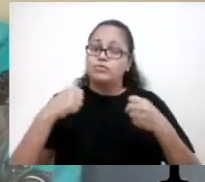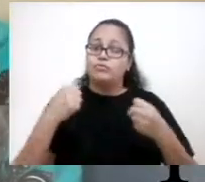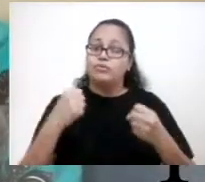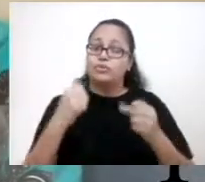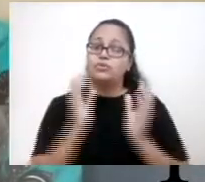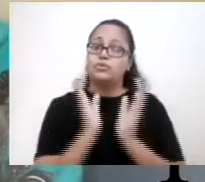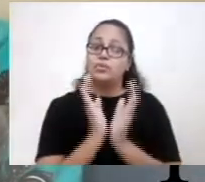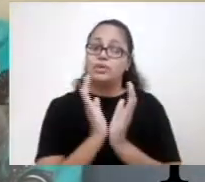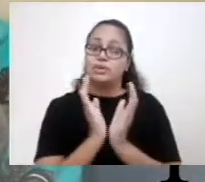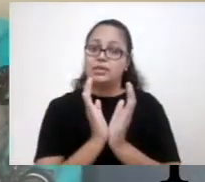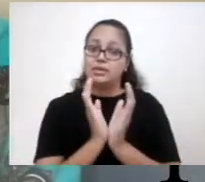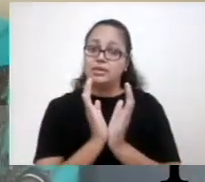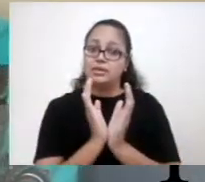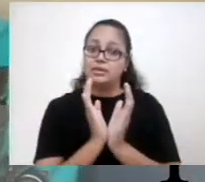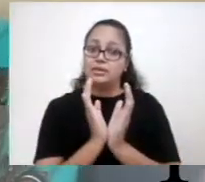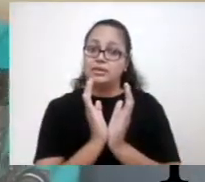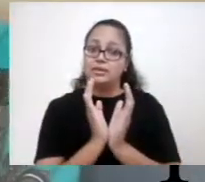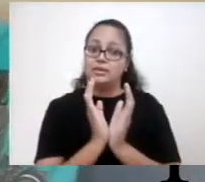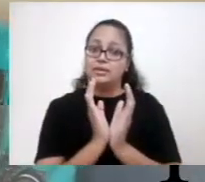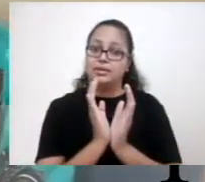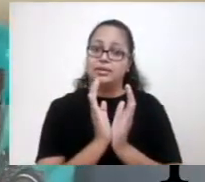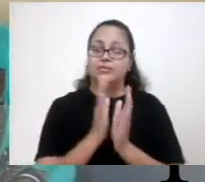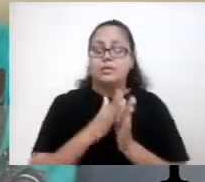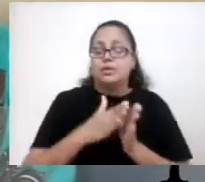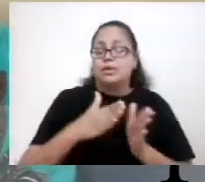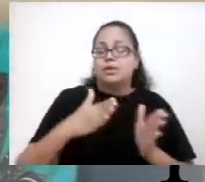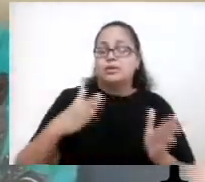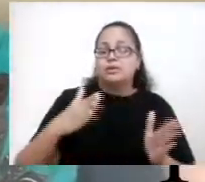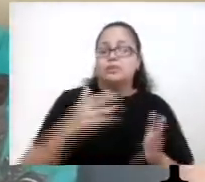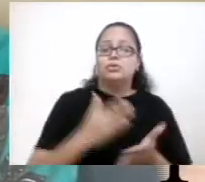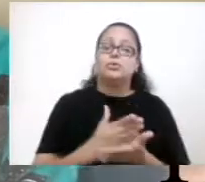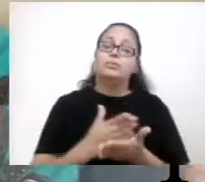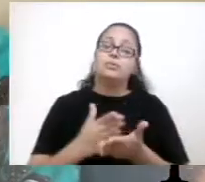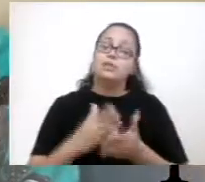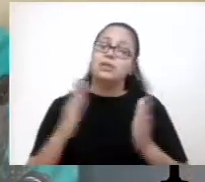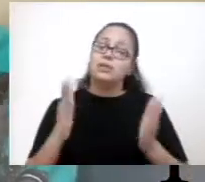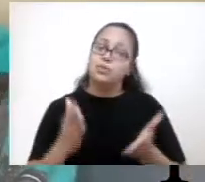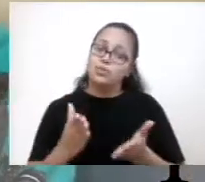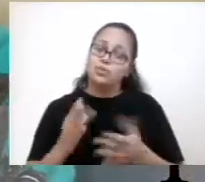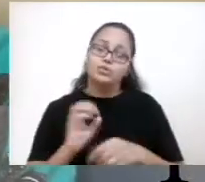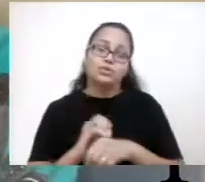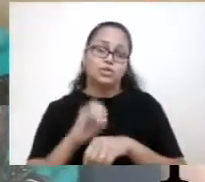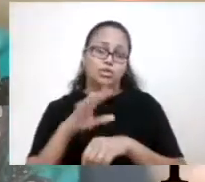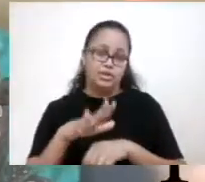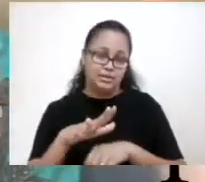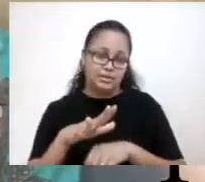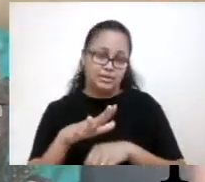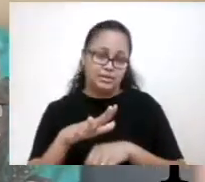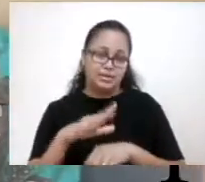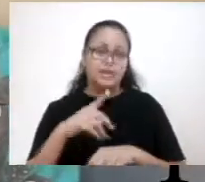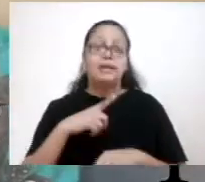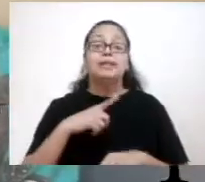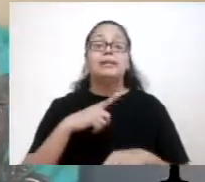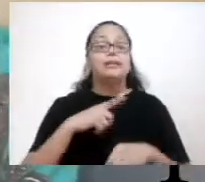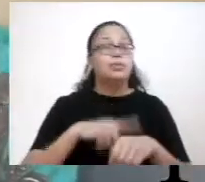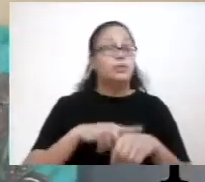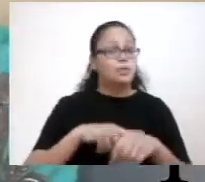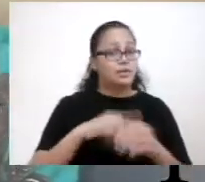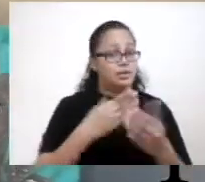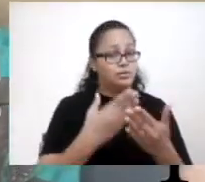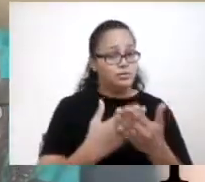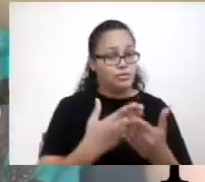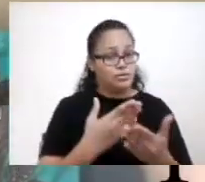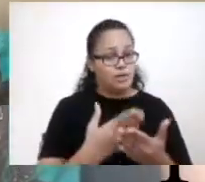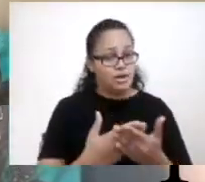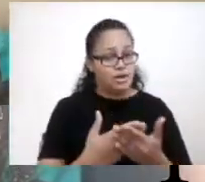muito grande e vou começar hoje por essas pequenas dicas. Tenha o horário de aula,